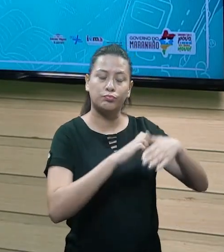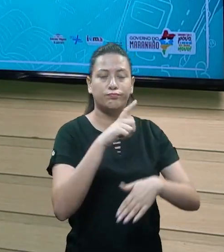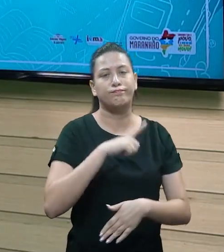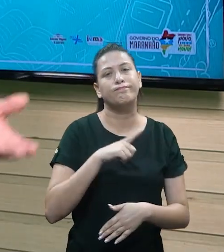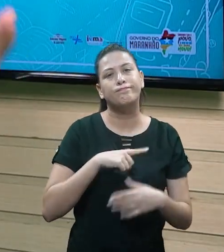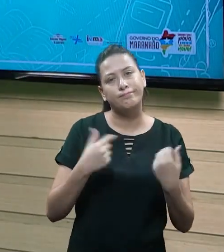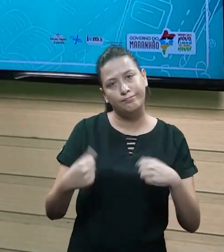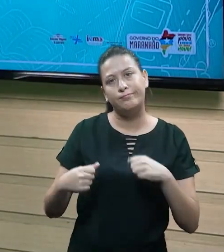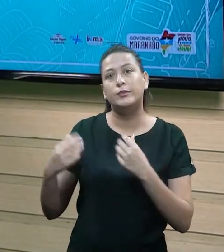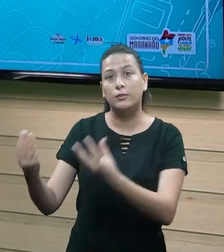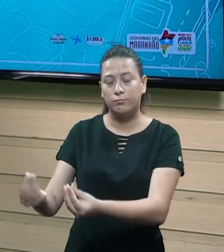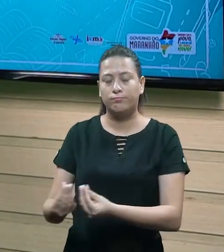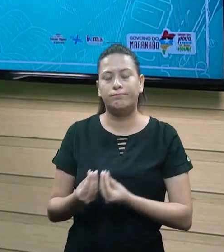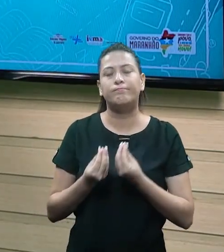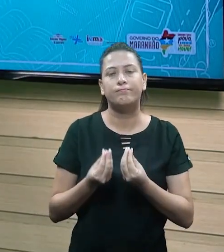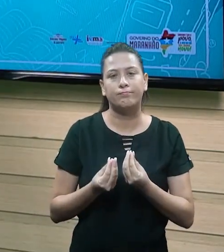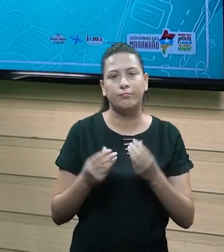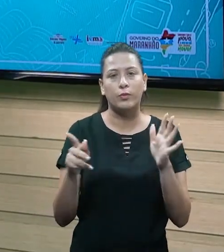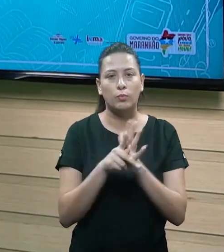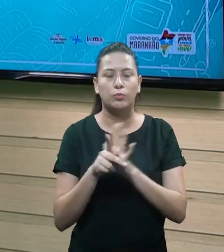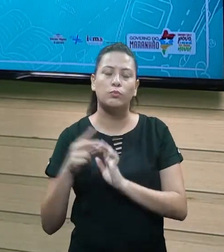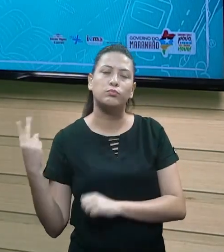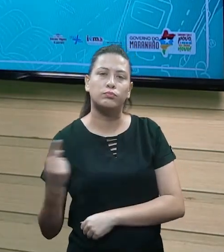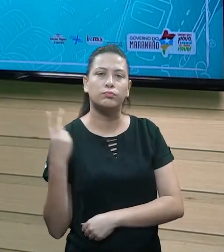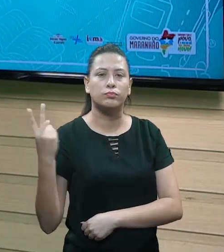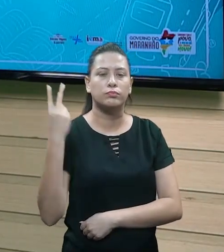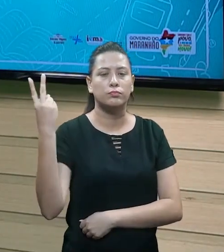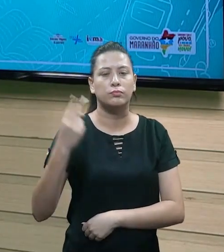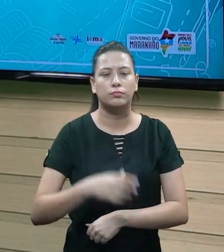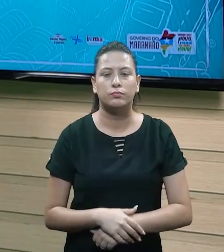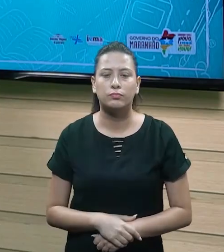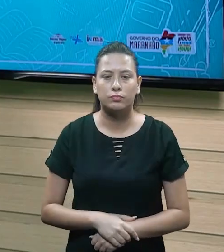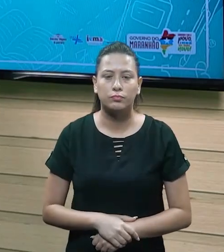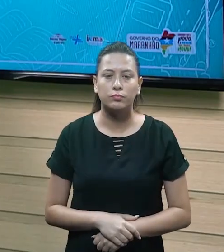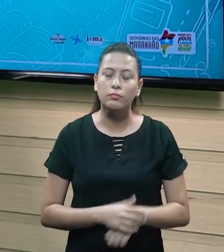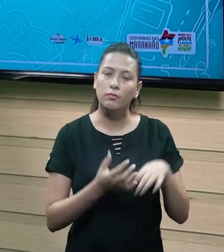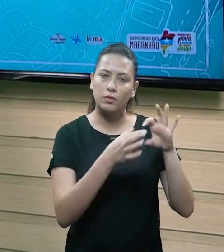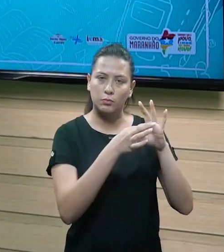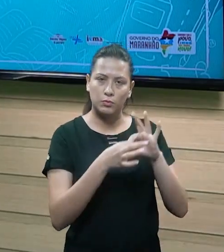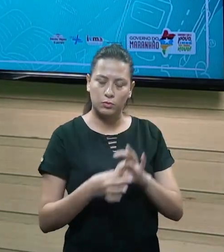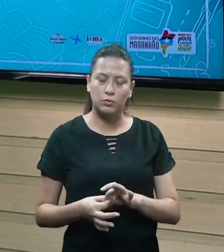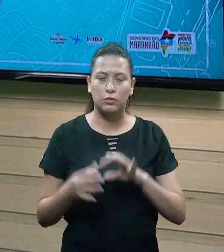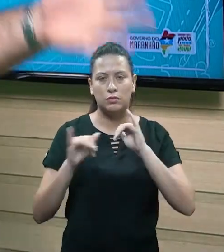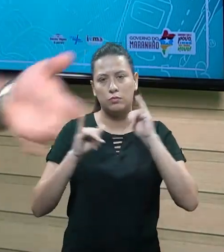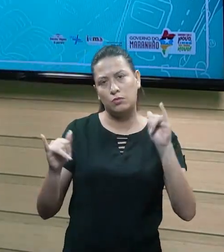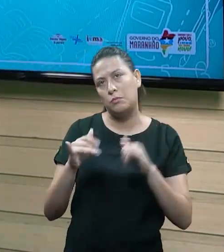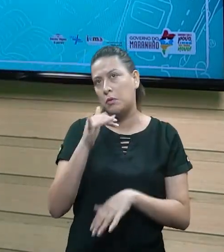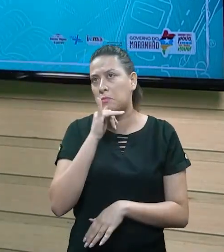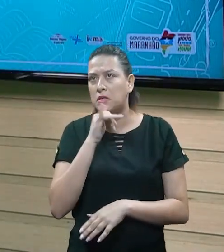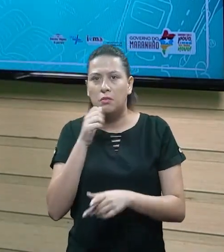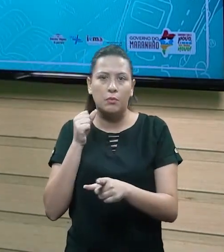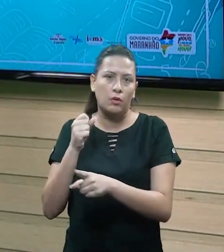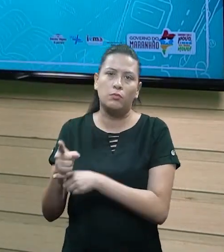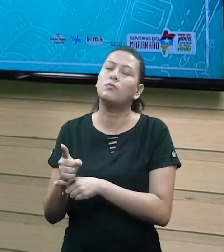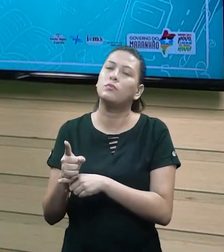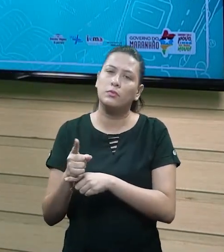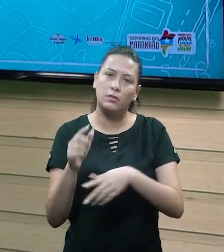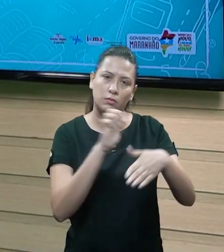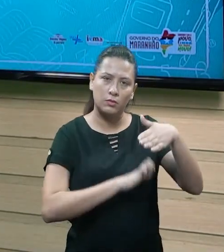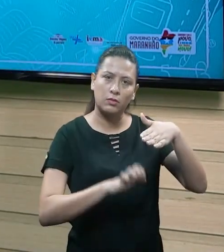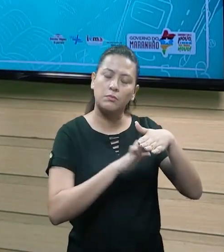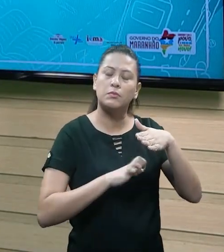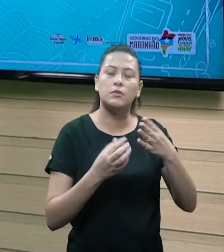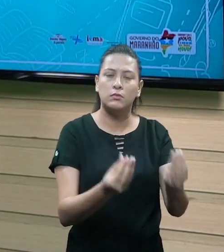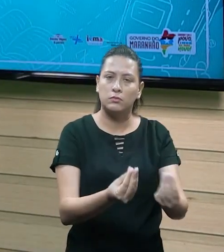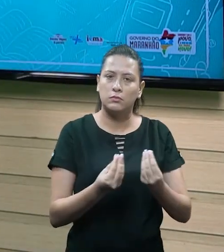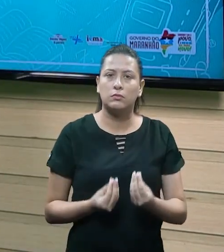tem que ter o retorno de um determinado valor, tá bom? Então, como eu falei, situações para vocês. Um aluguel que a empresa recebe,